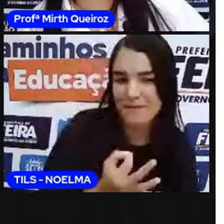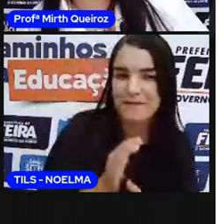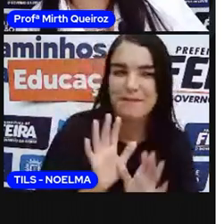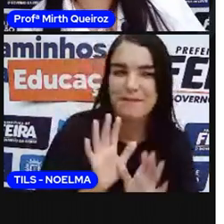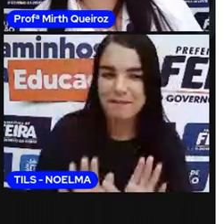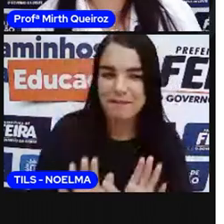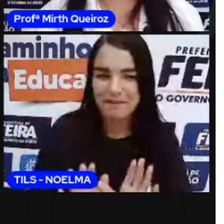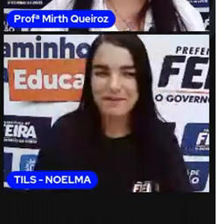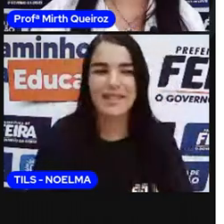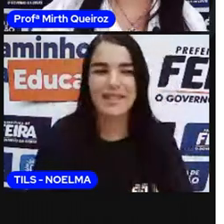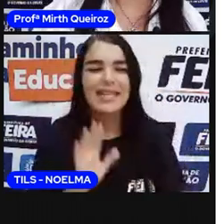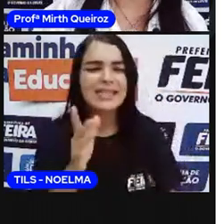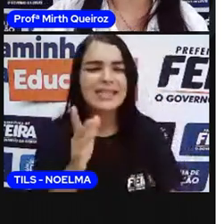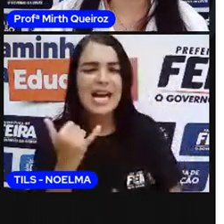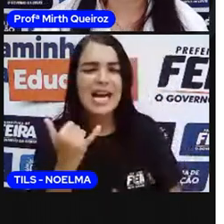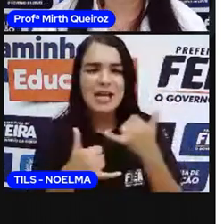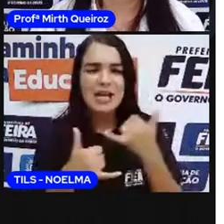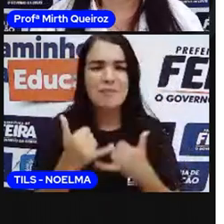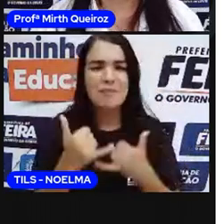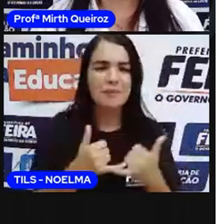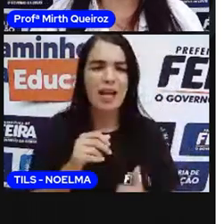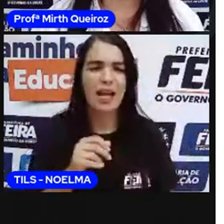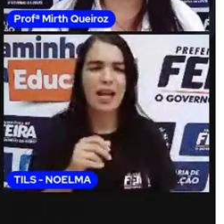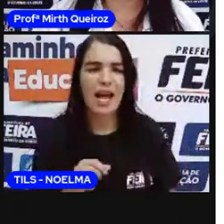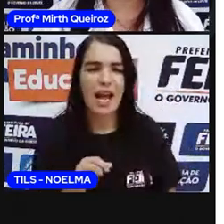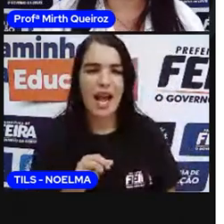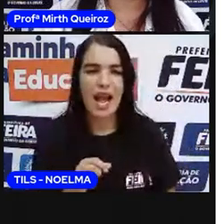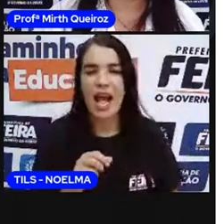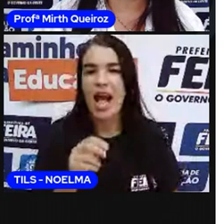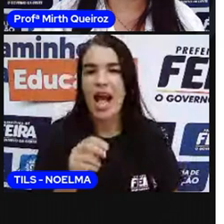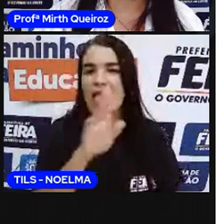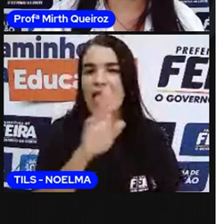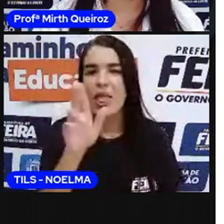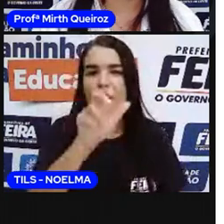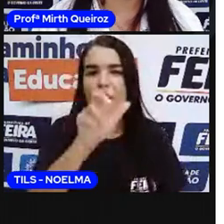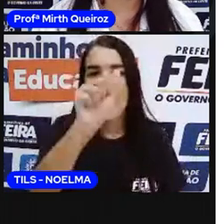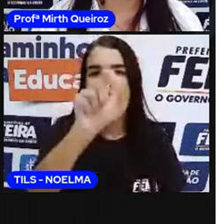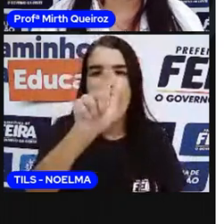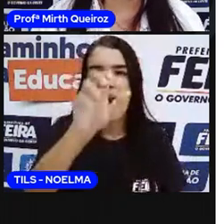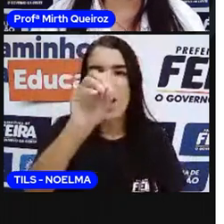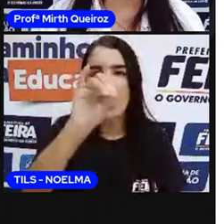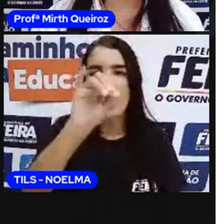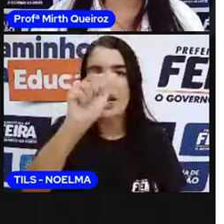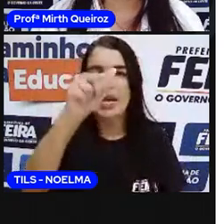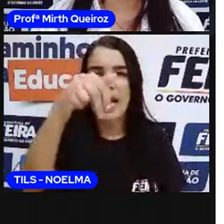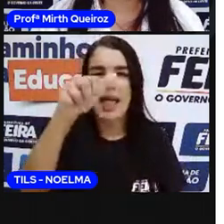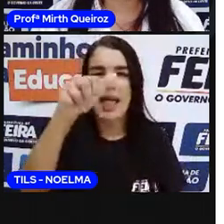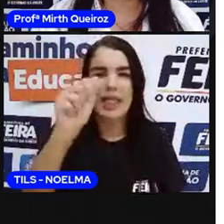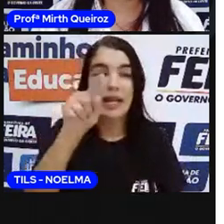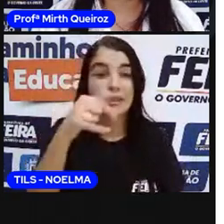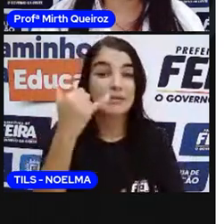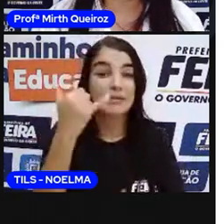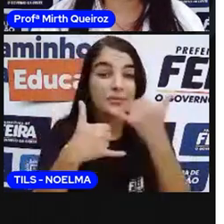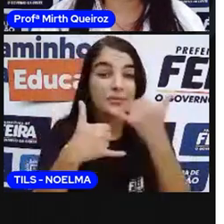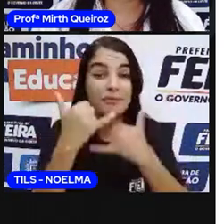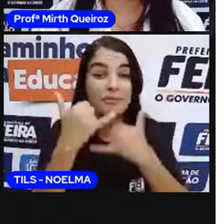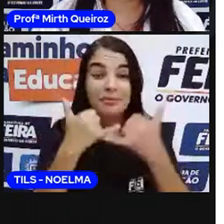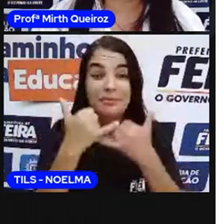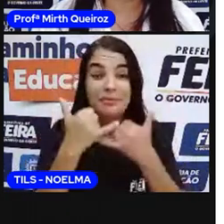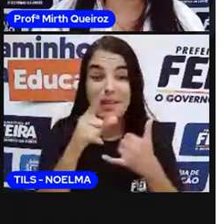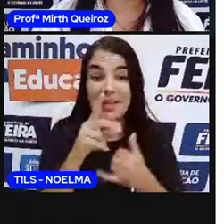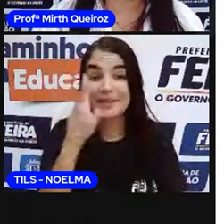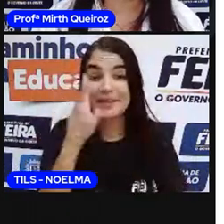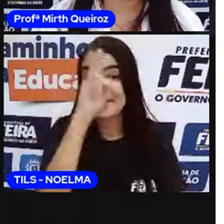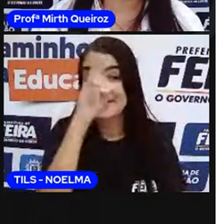brincadeira. Quem é que já brincou de estoque ou adedônia? Quem é? Essa é uma brincadeira que dá para a gente